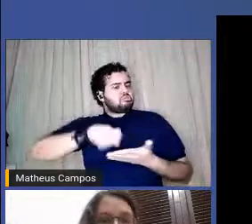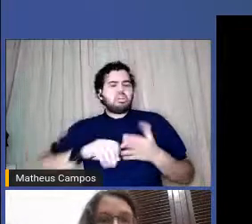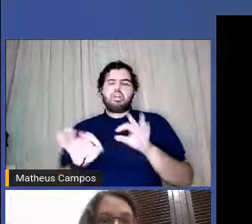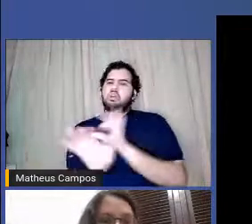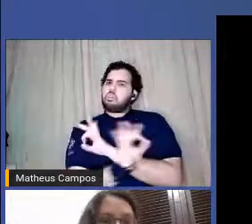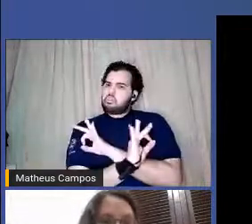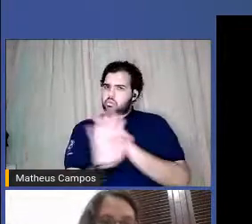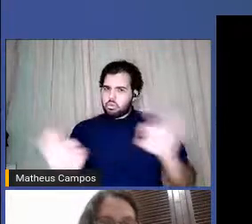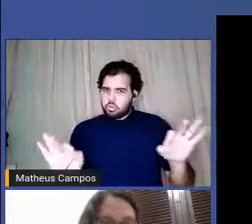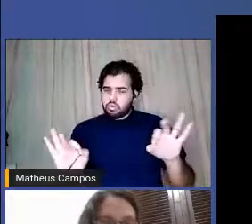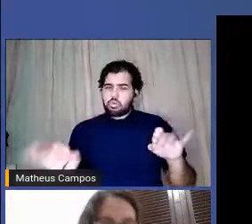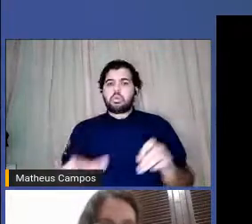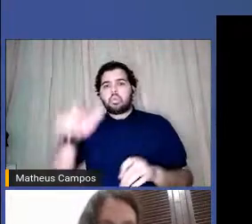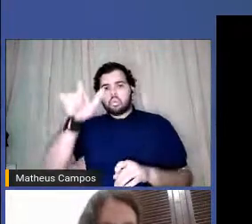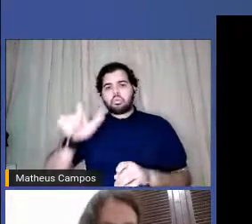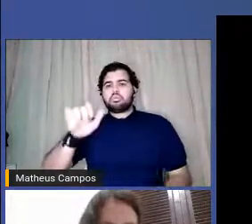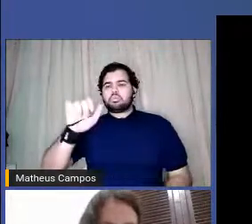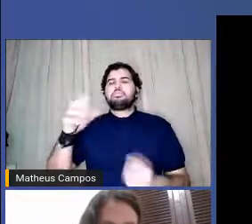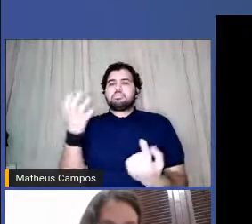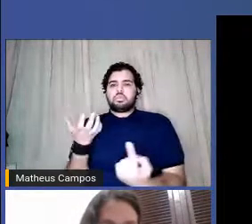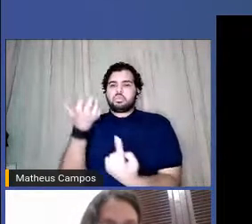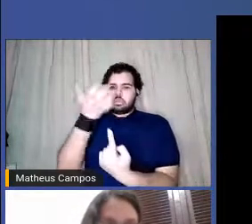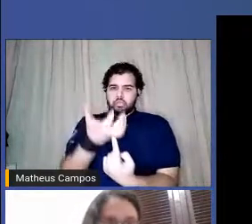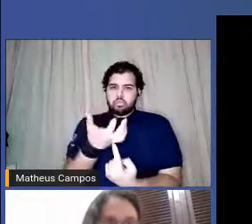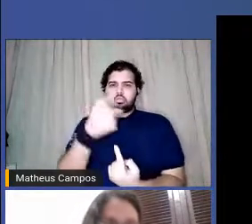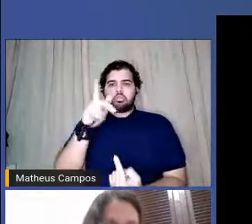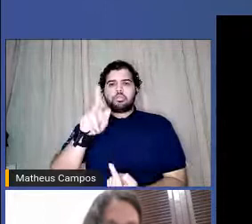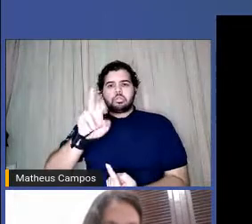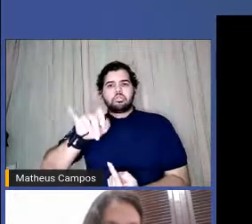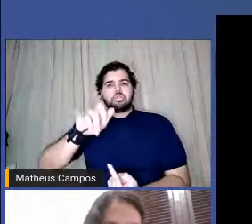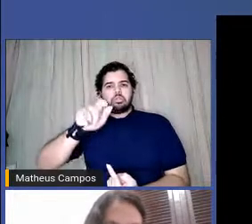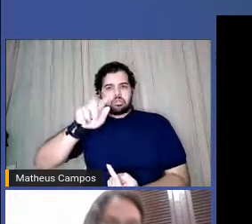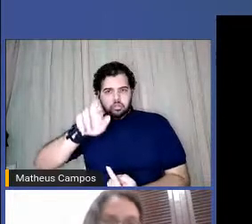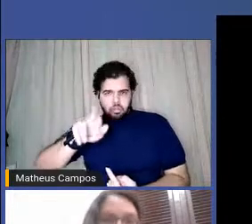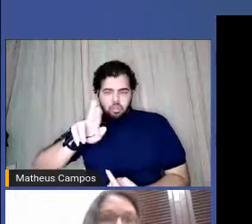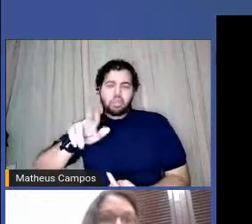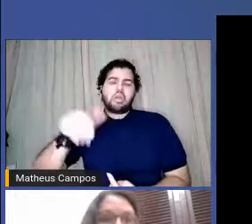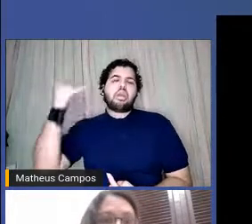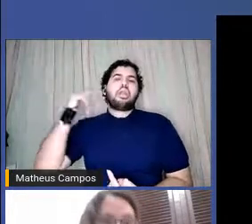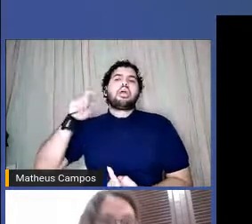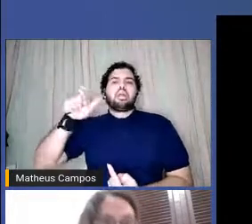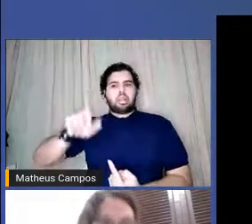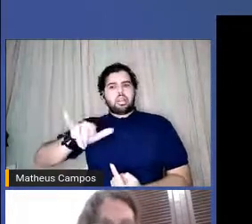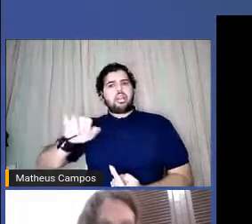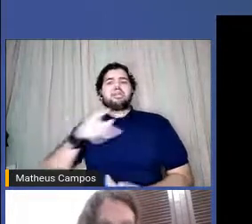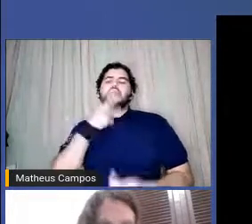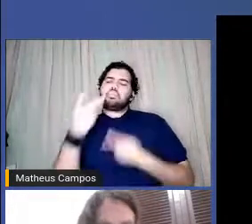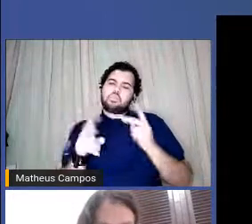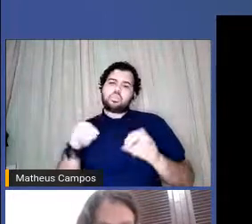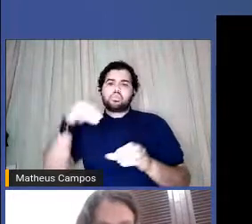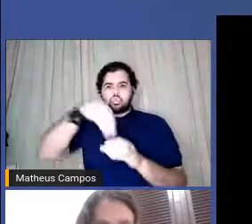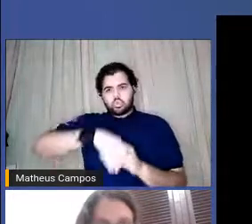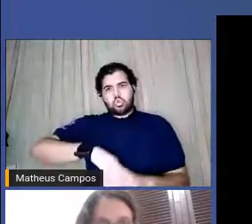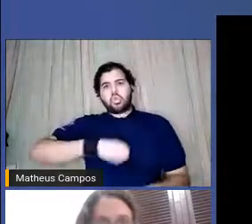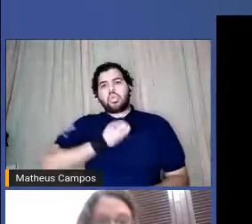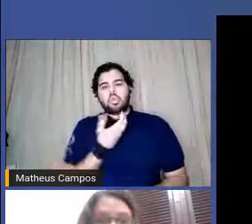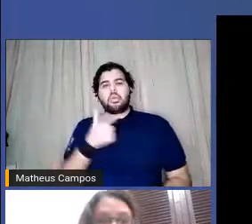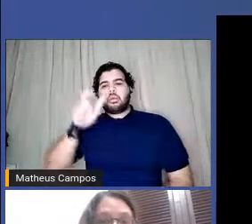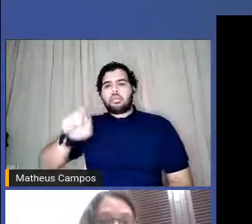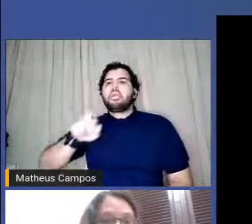né? Uma delas é a antologia da Pretarau, que ela já comentou, que é onde está o poema da Beatriz Ribeiro,